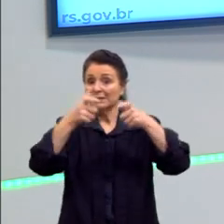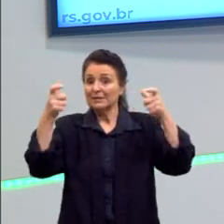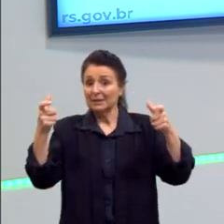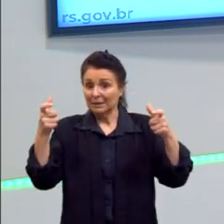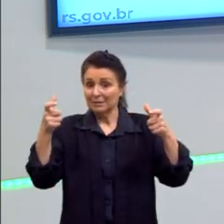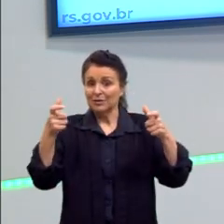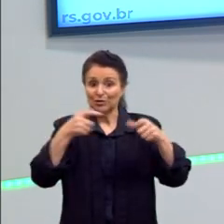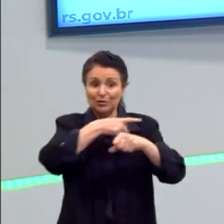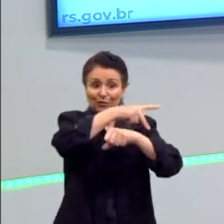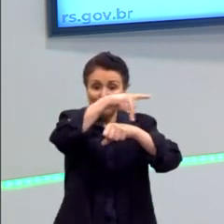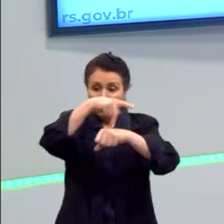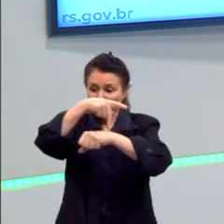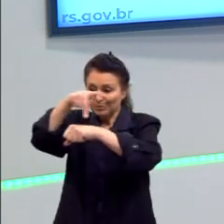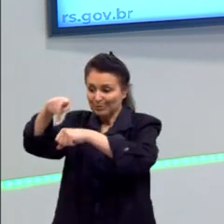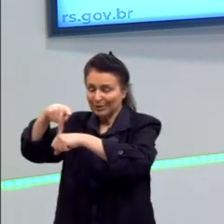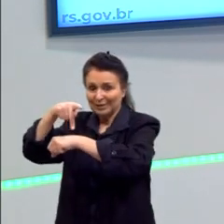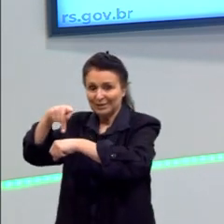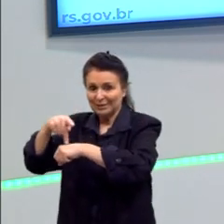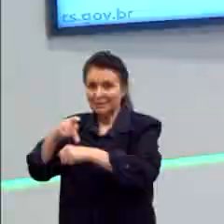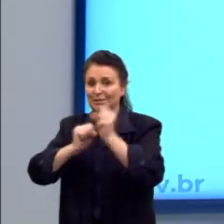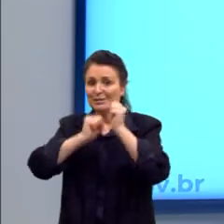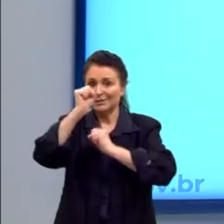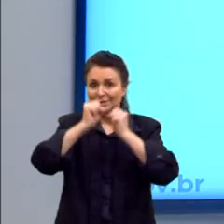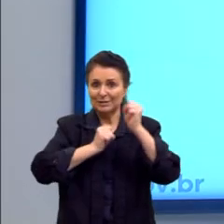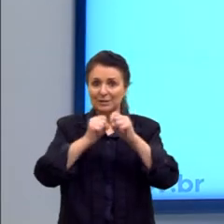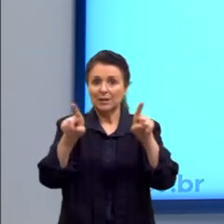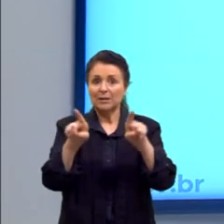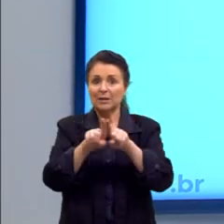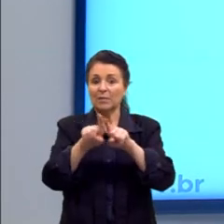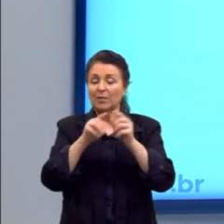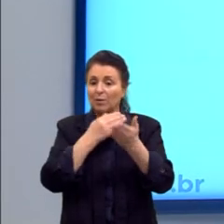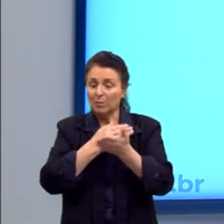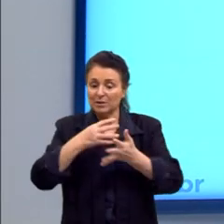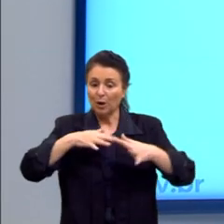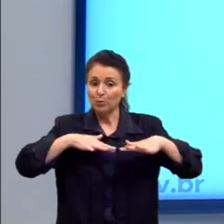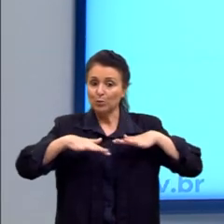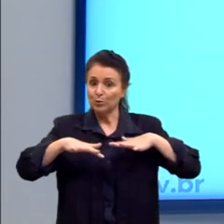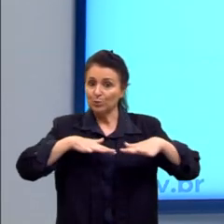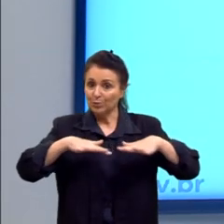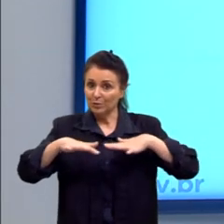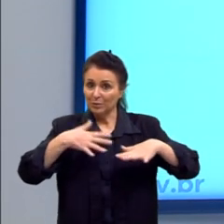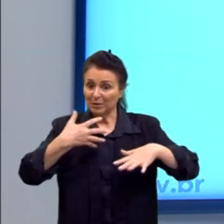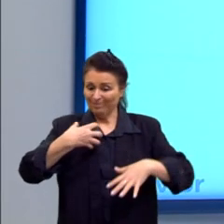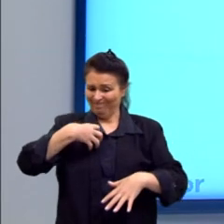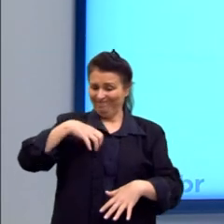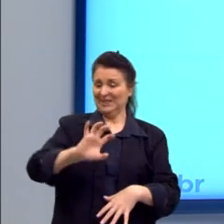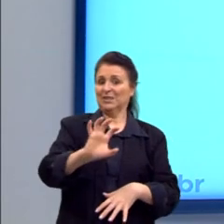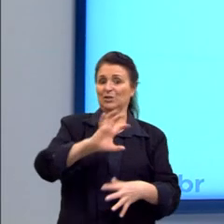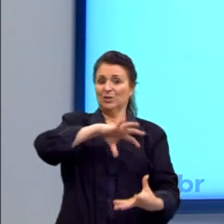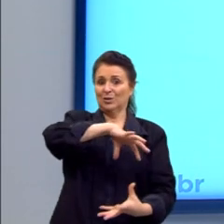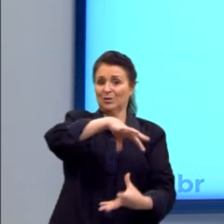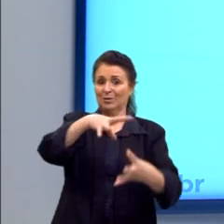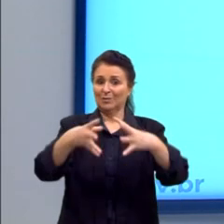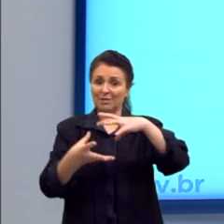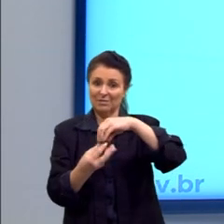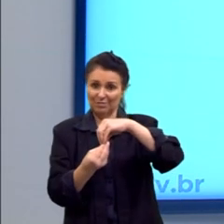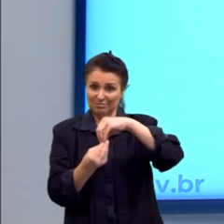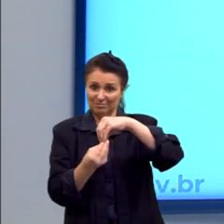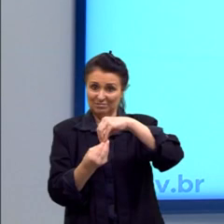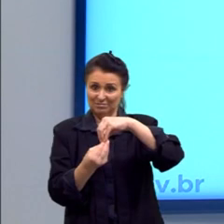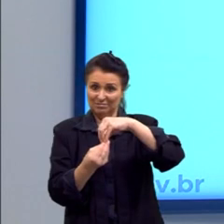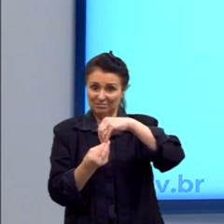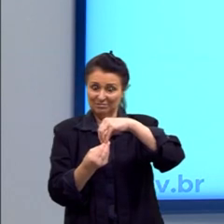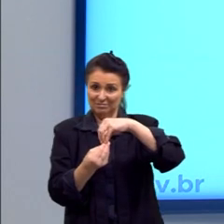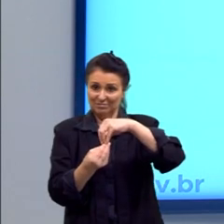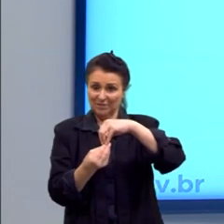Em relação a isso, também é claro, pessoal, que vão ocorrer os movimentos de antiglobalização. Então, se não é a globalização,